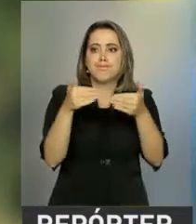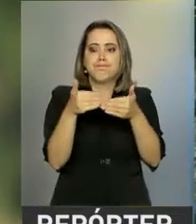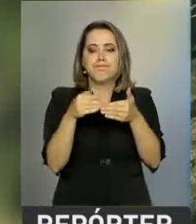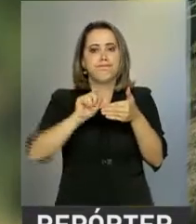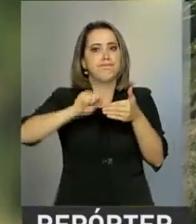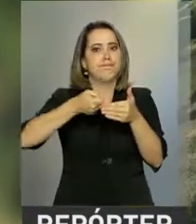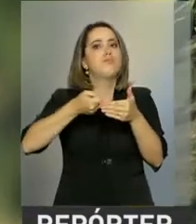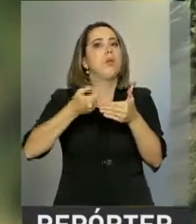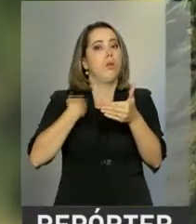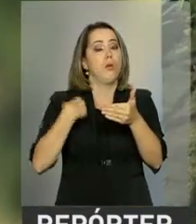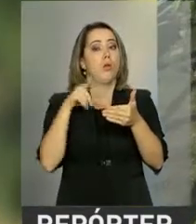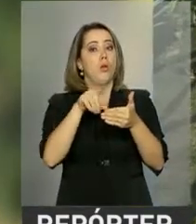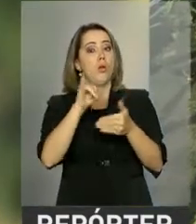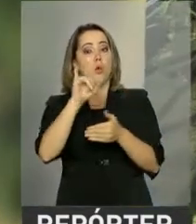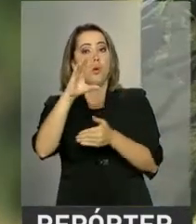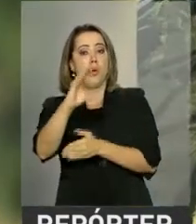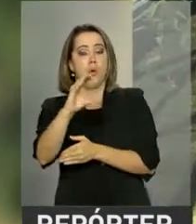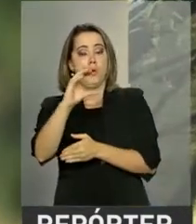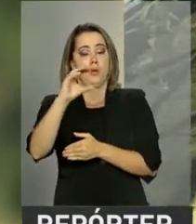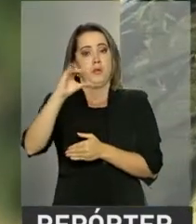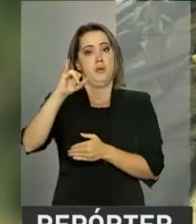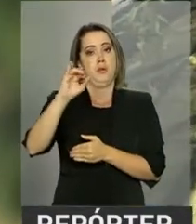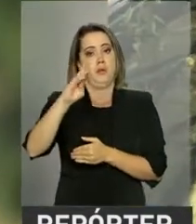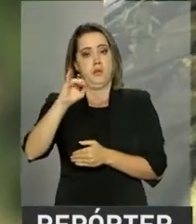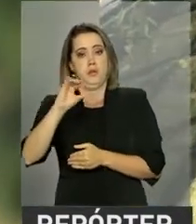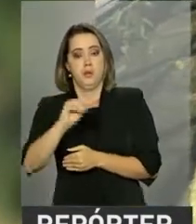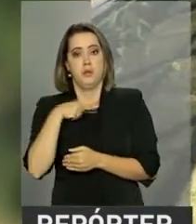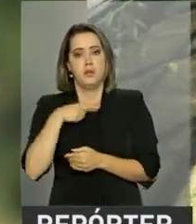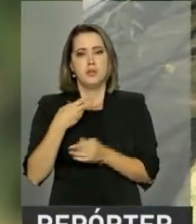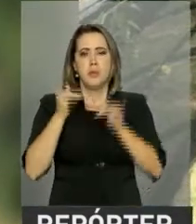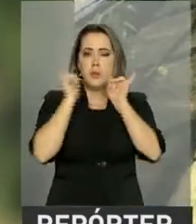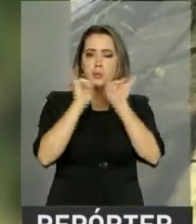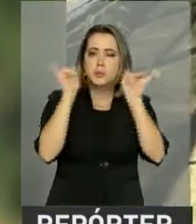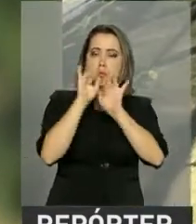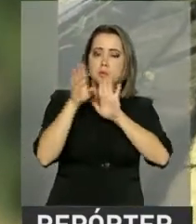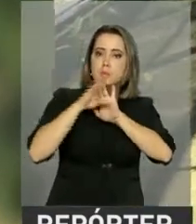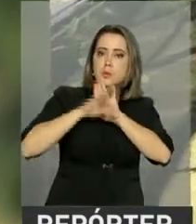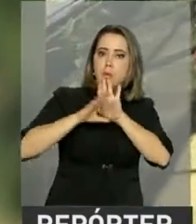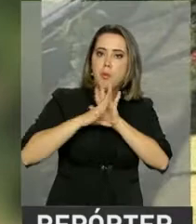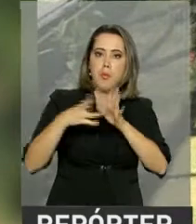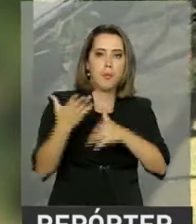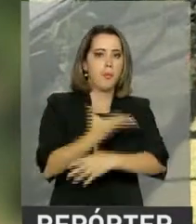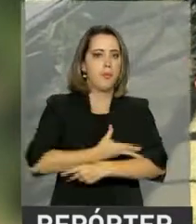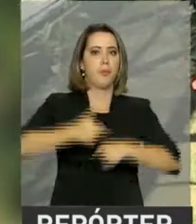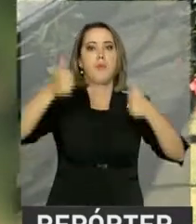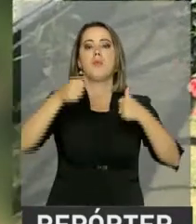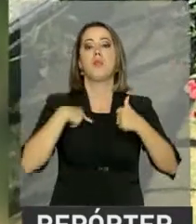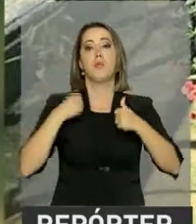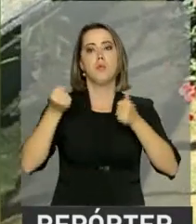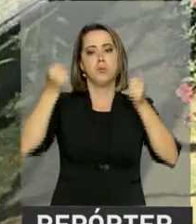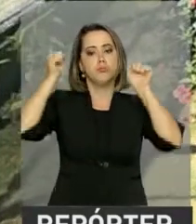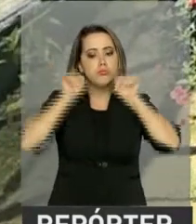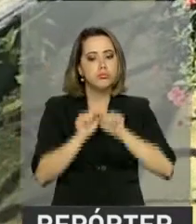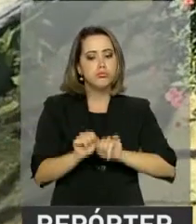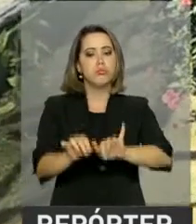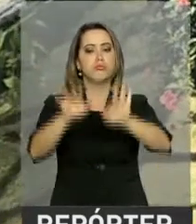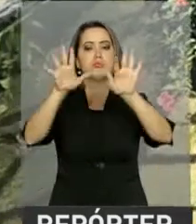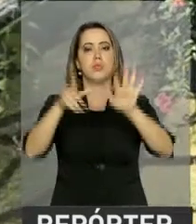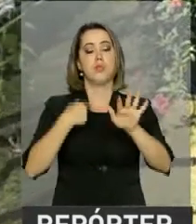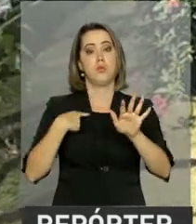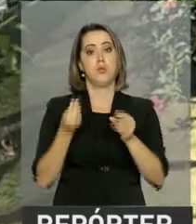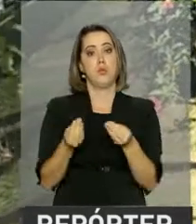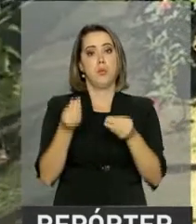Mendes de Conservação publicou um plano para aumentar a população e a recuperação do habitat para a introdução da